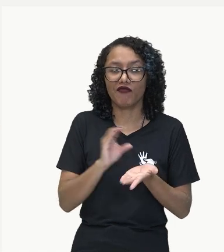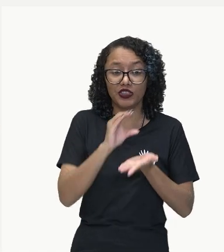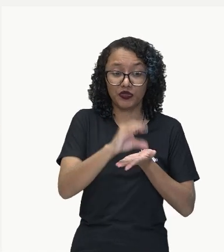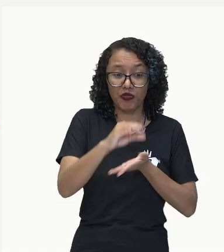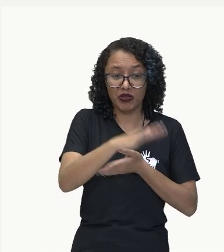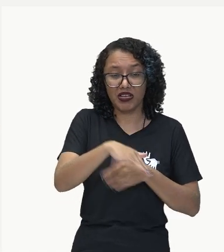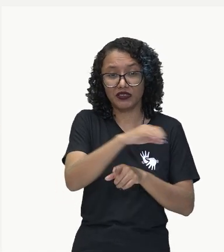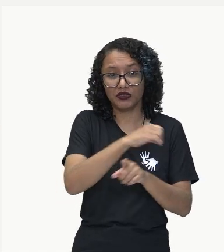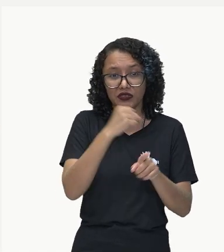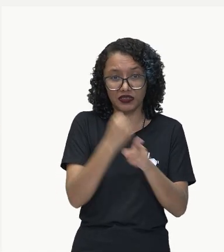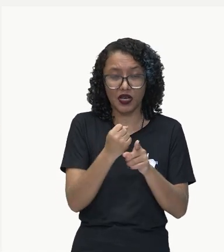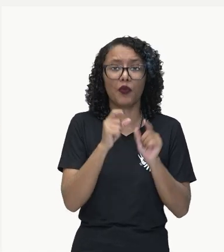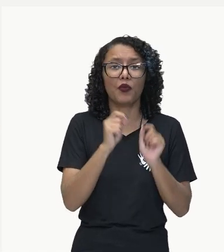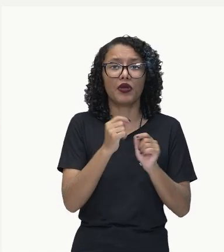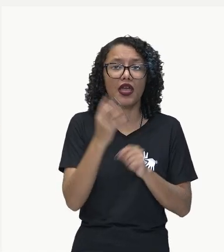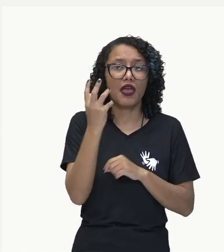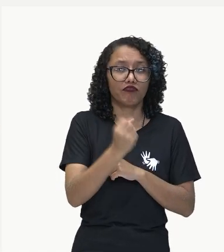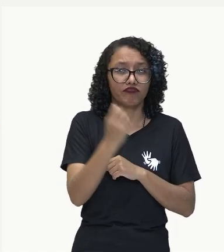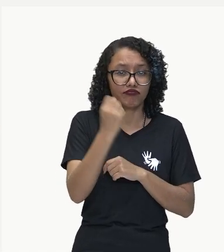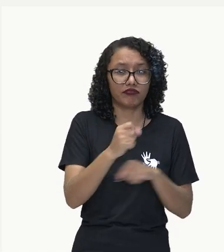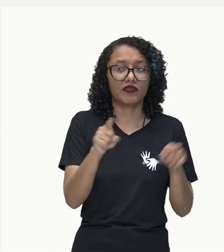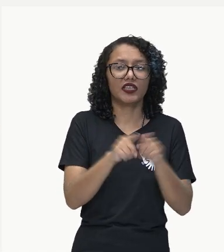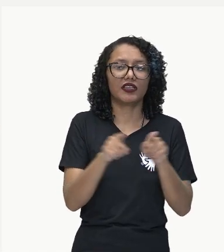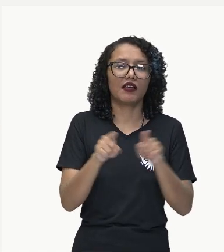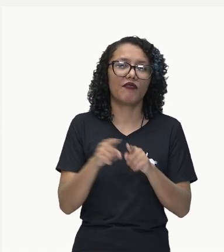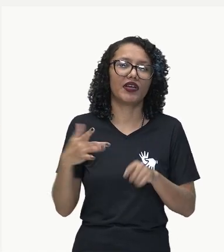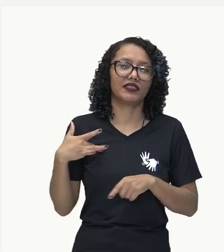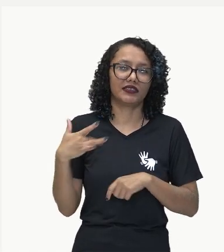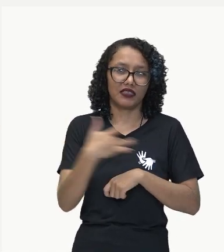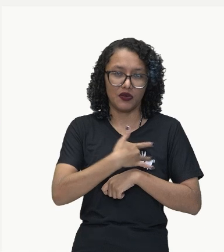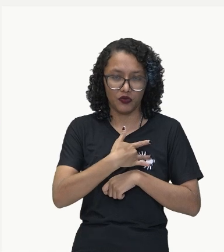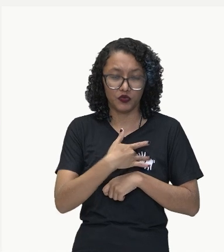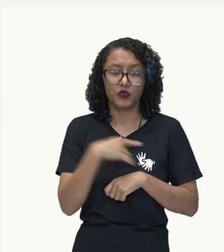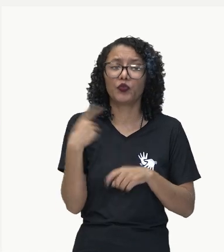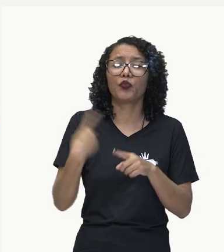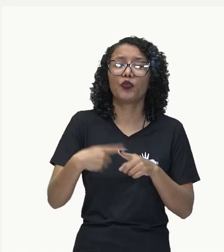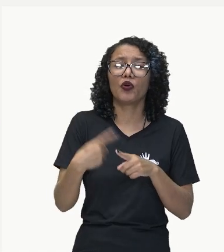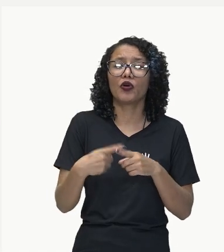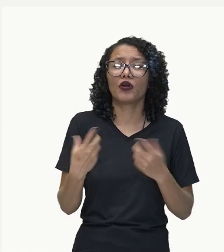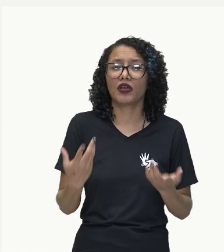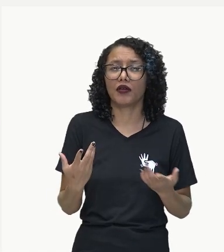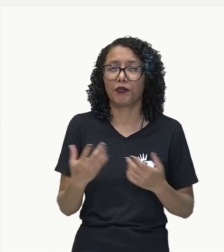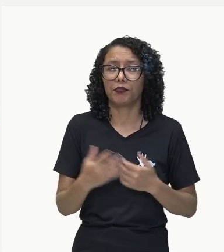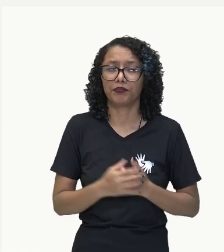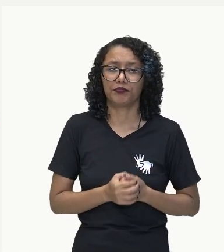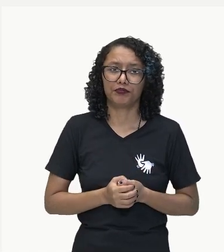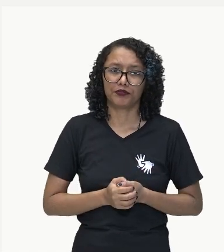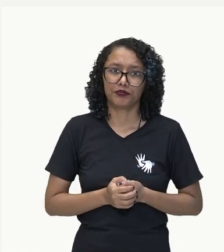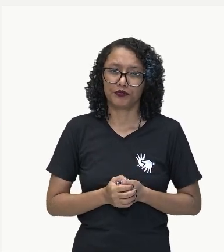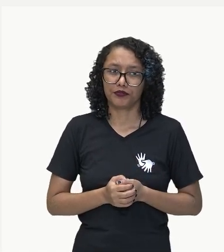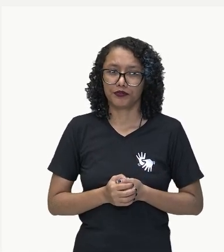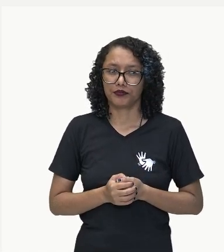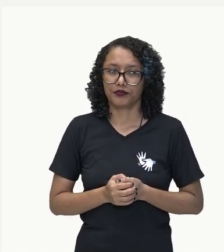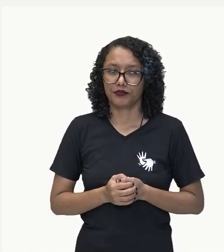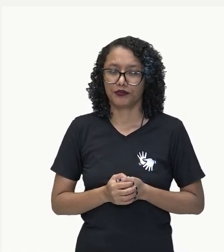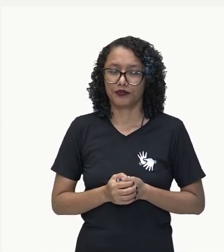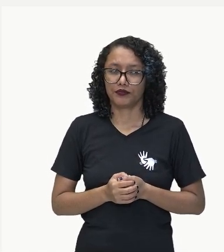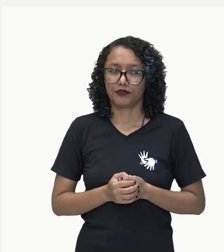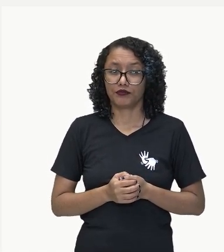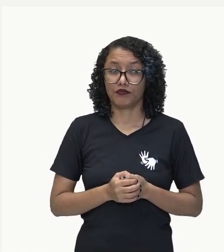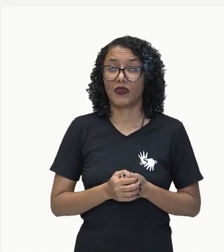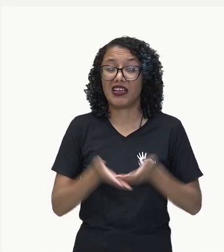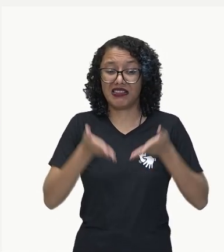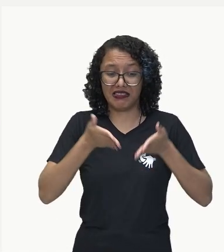com a previdência e com a saúde. A população cada vez tem uma taxa de nascimentos